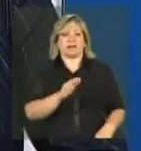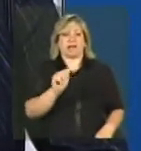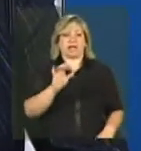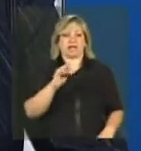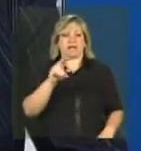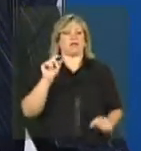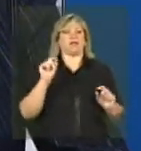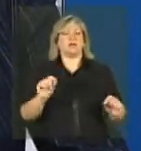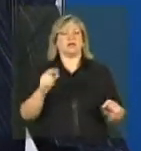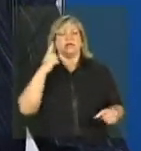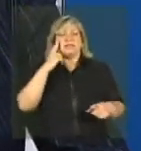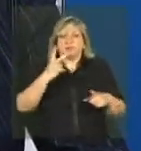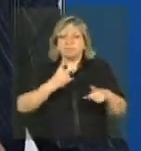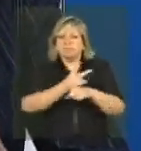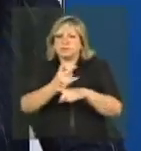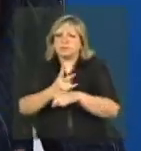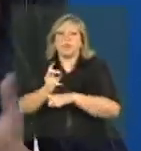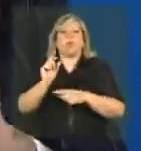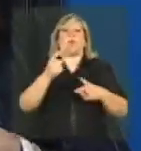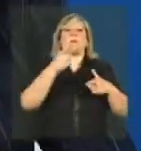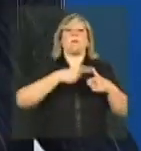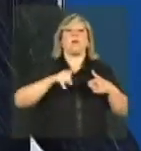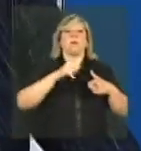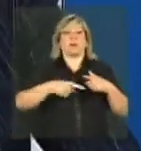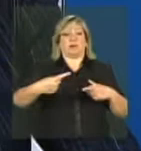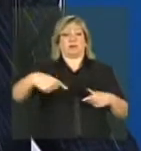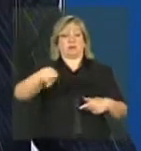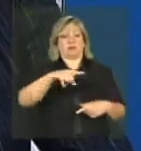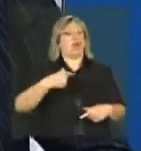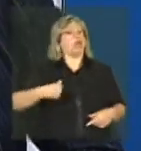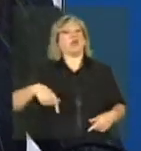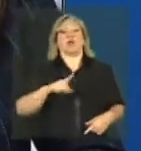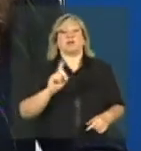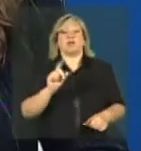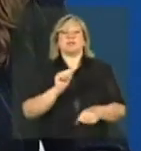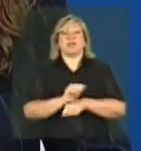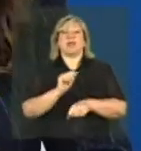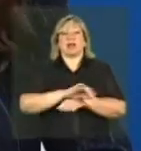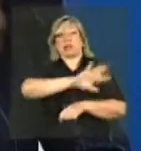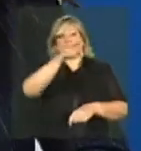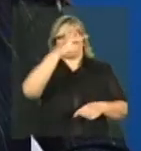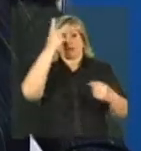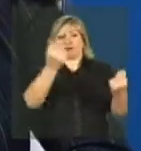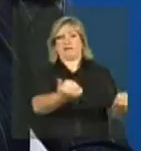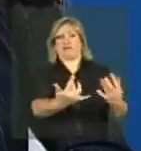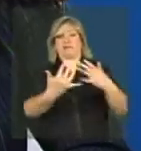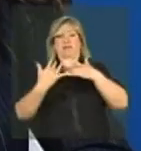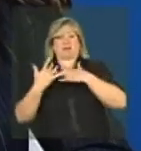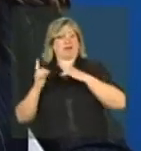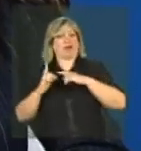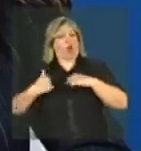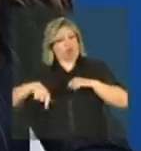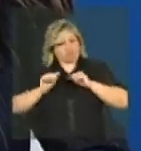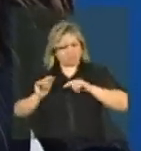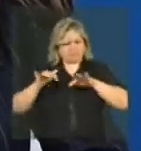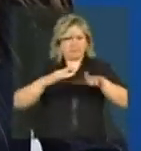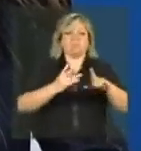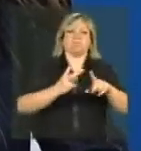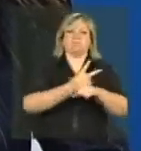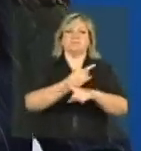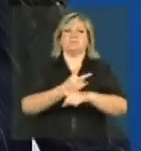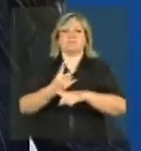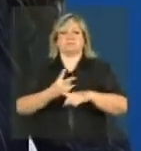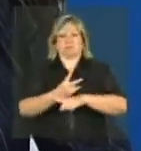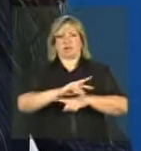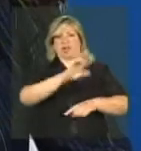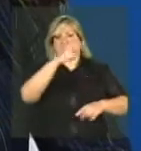território. Então, você não aguarda que a demanda chegue, você vai atrás da demanda. Uma das principais estratégias